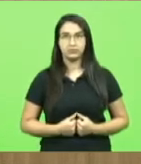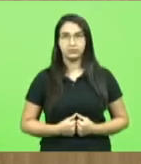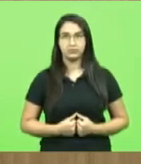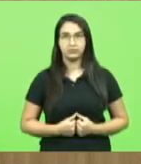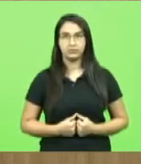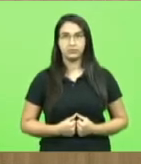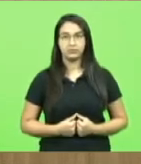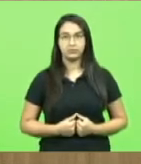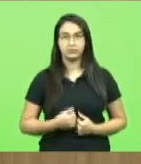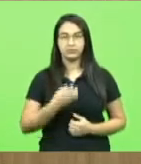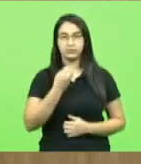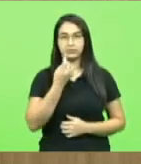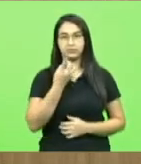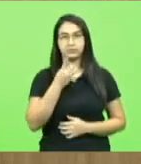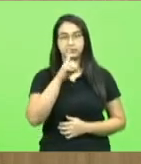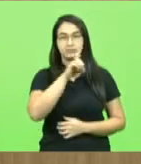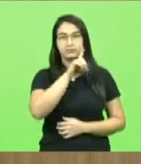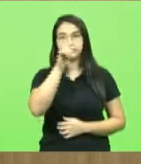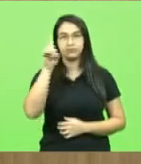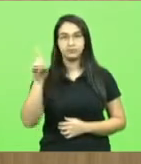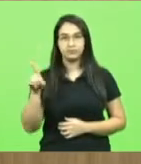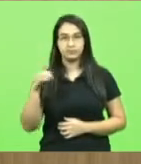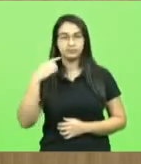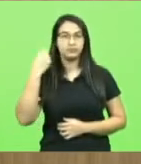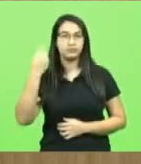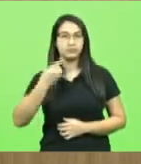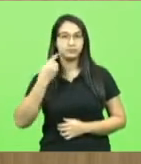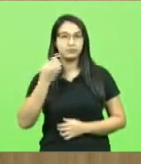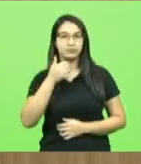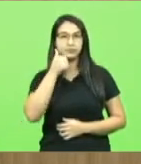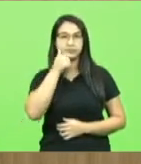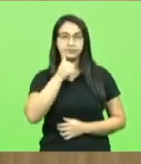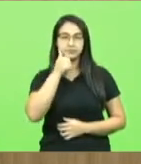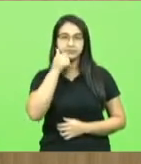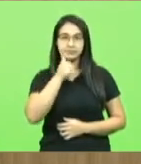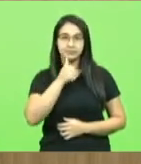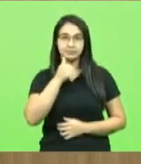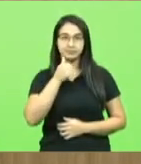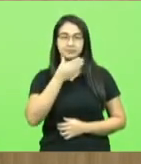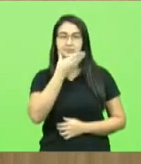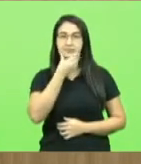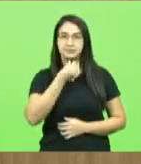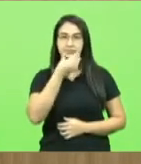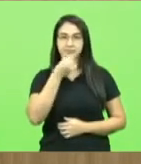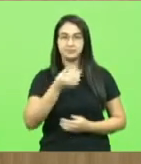Bom dia, deputadas, bom dia, deputados.